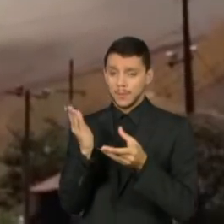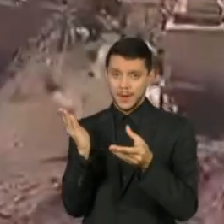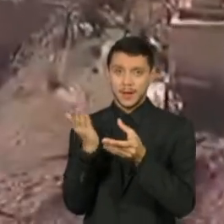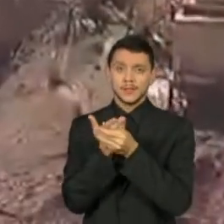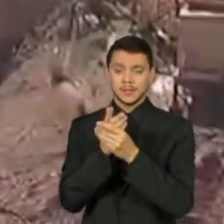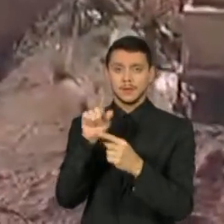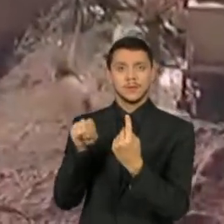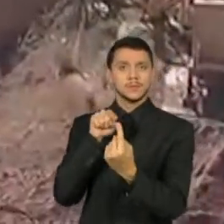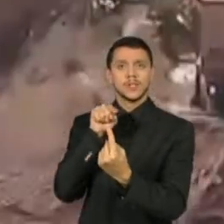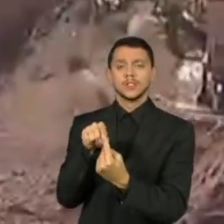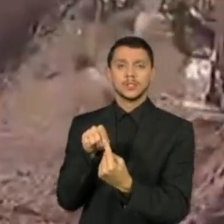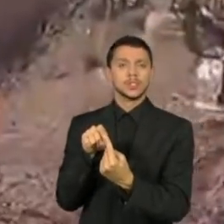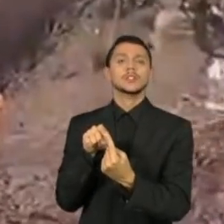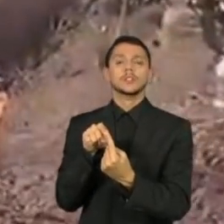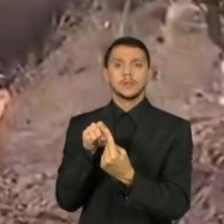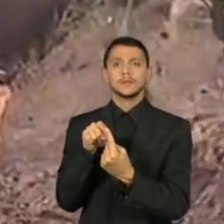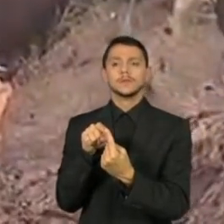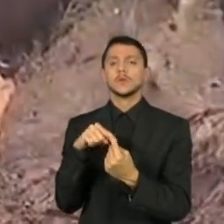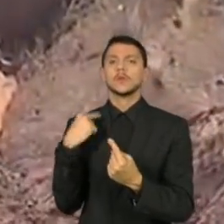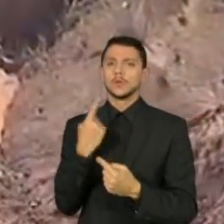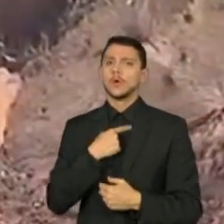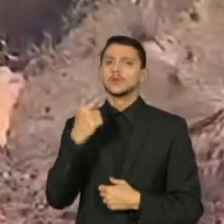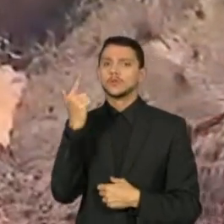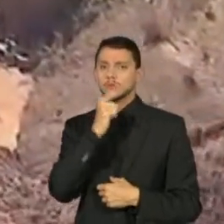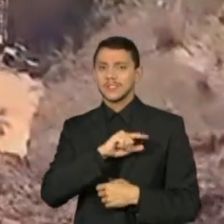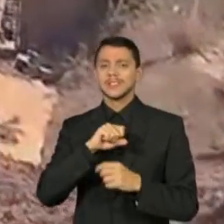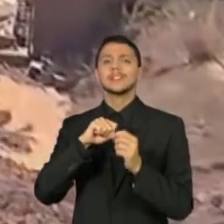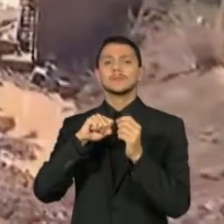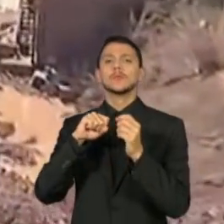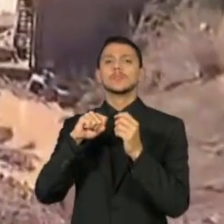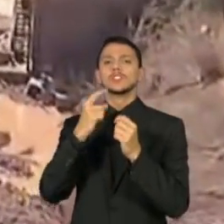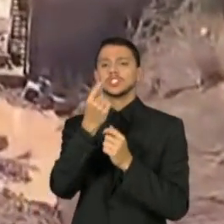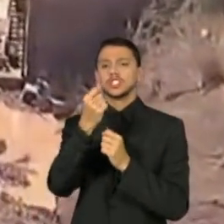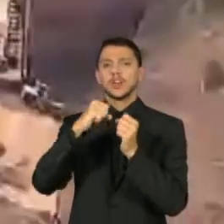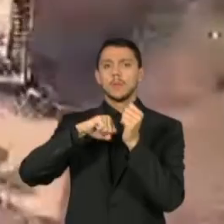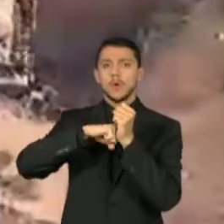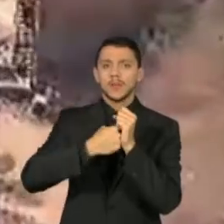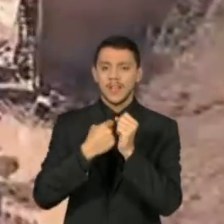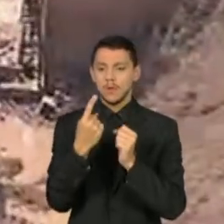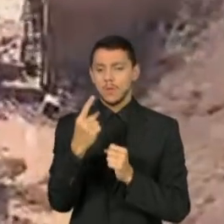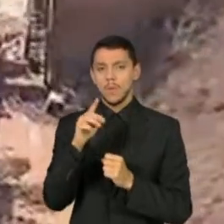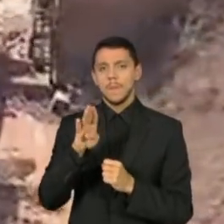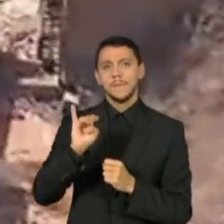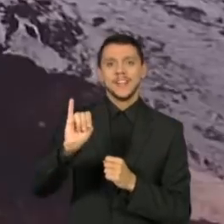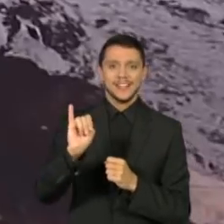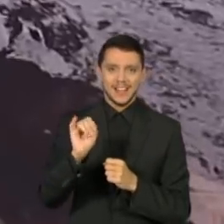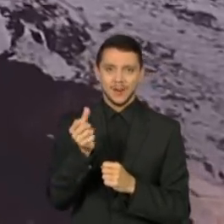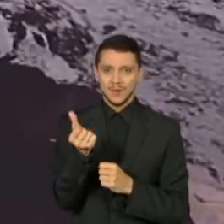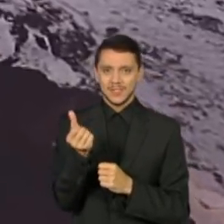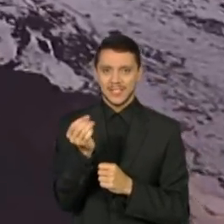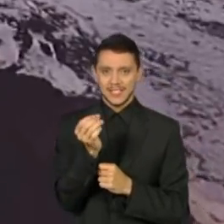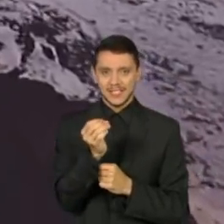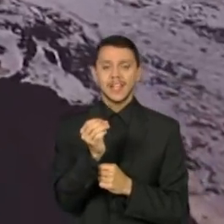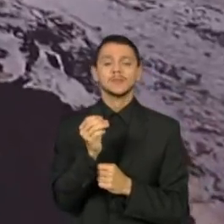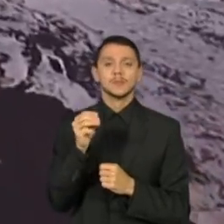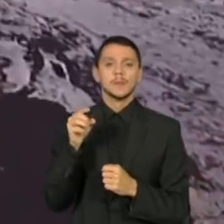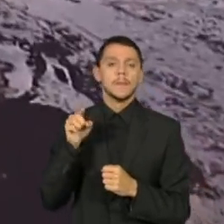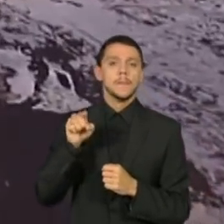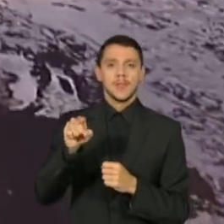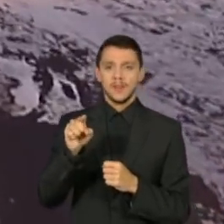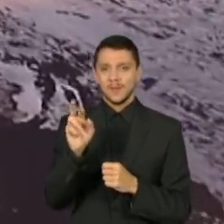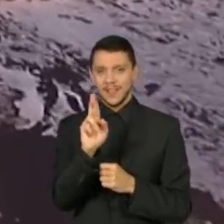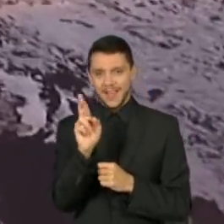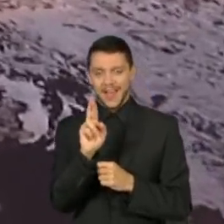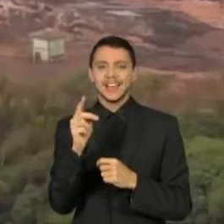bloqueio. Nós conseguimos bloquear R 1,6 bilhão na época para garantia dessas reparações.